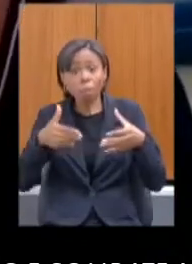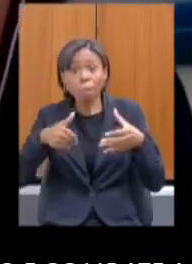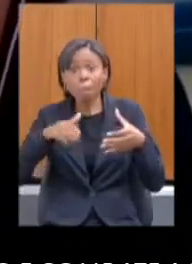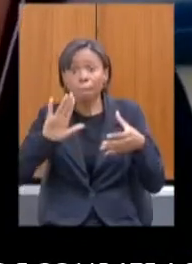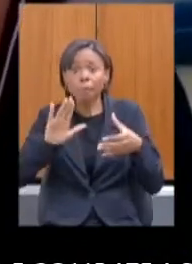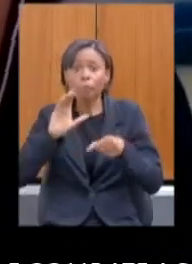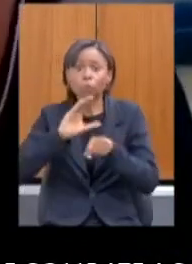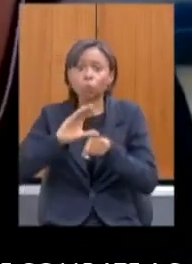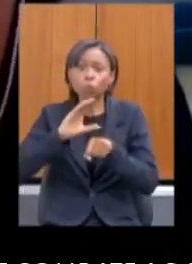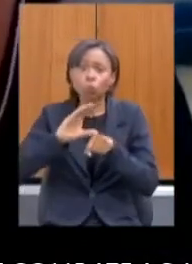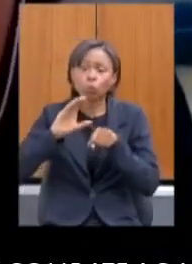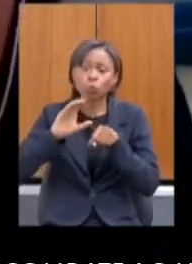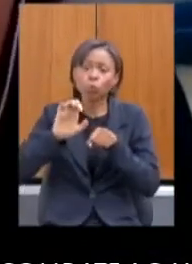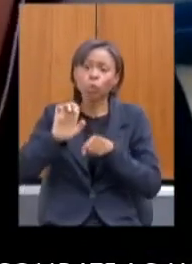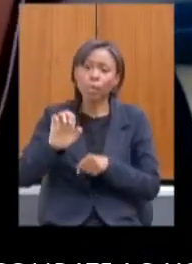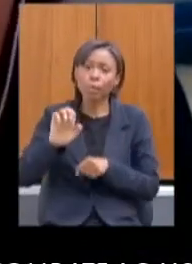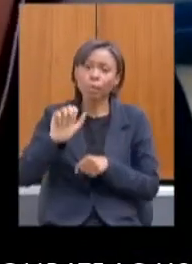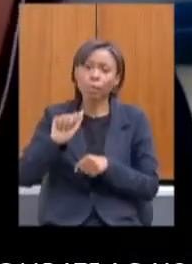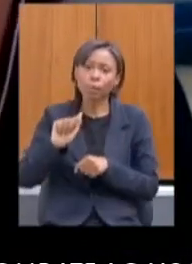EAD